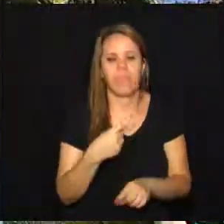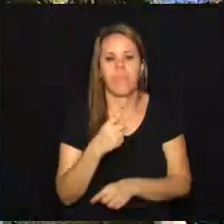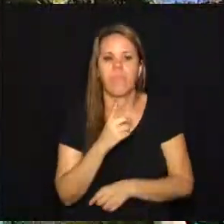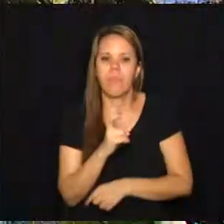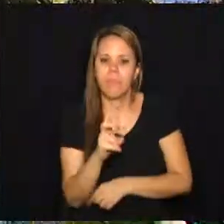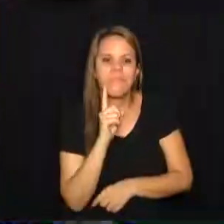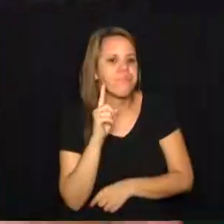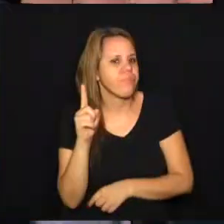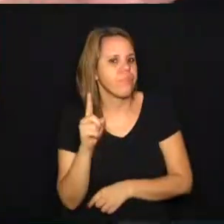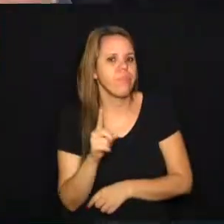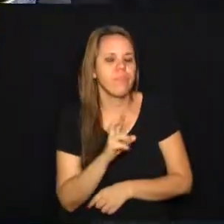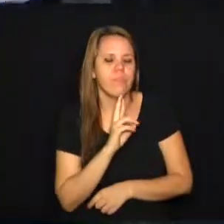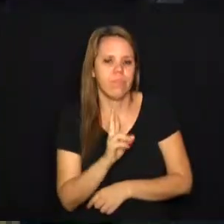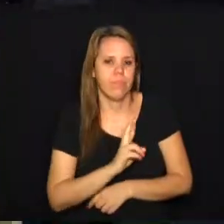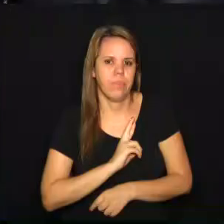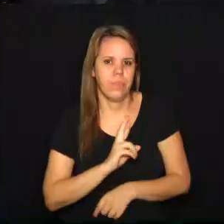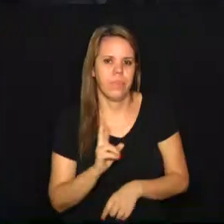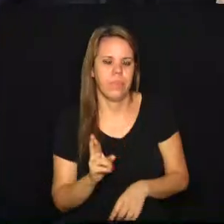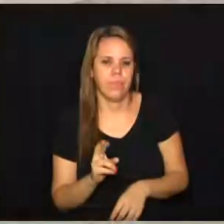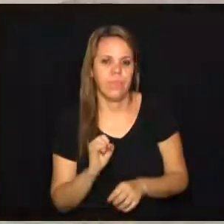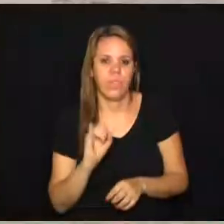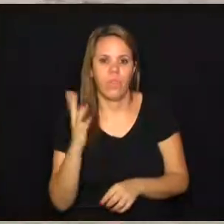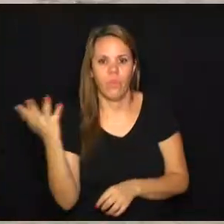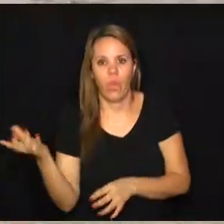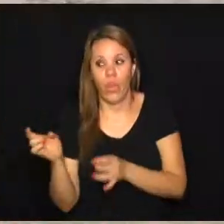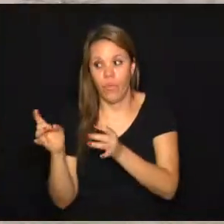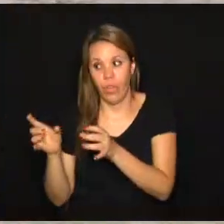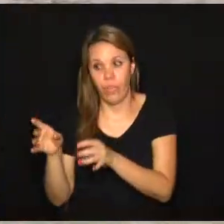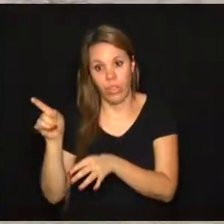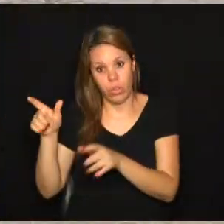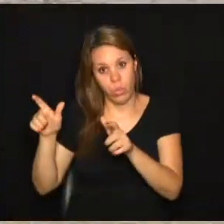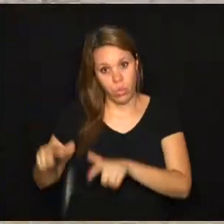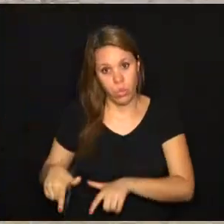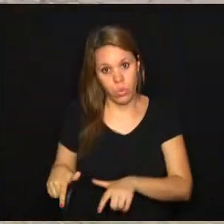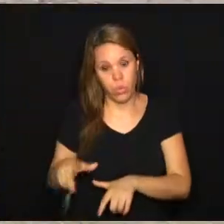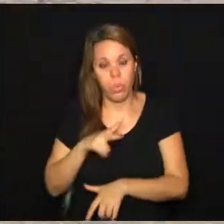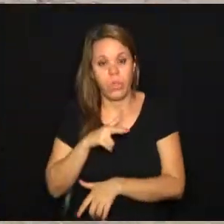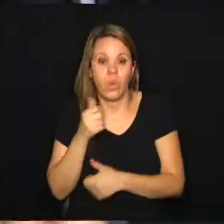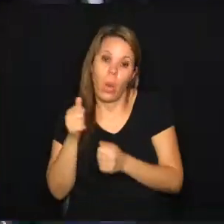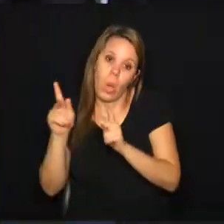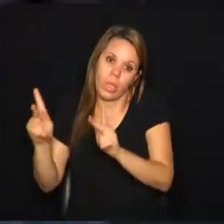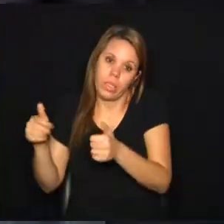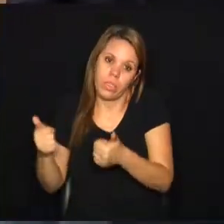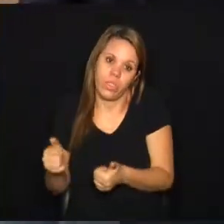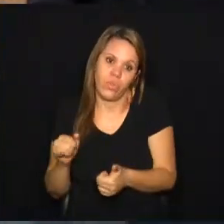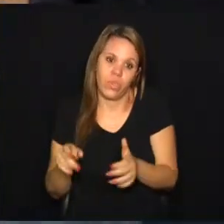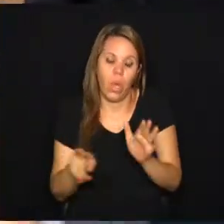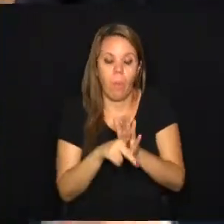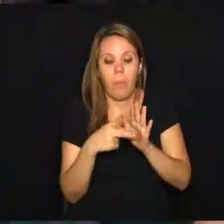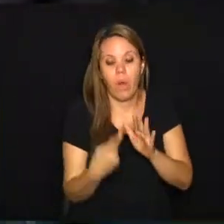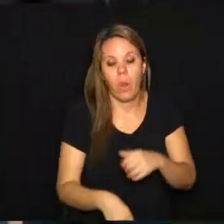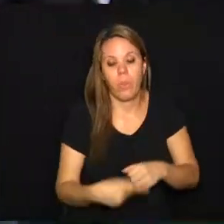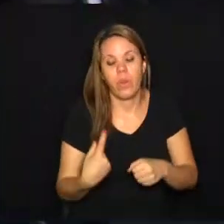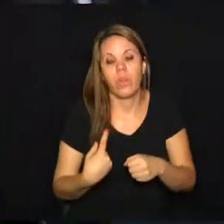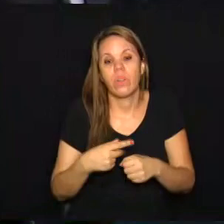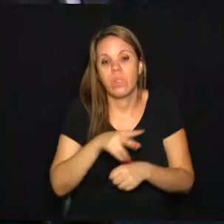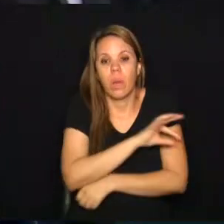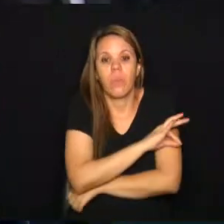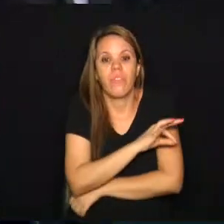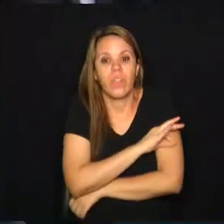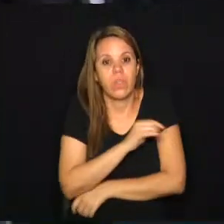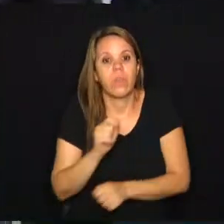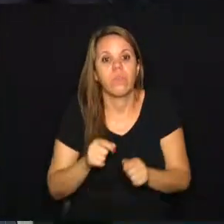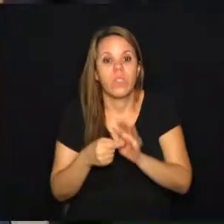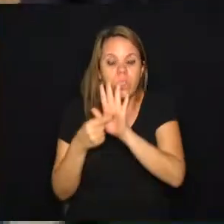15 dias. Se foi vendido alguém e esse particular fechou, tudo bem. Se é do poder público, ele tem que vir a